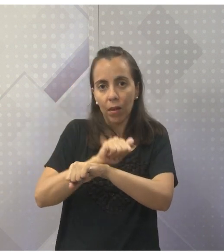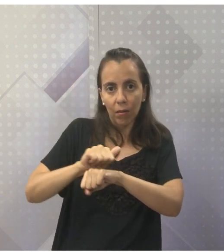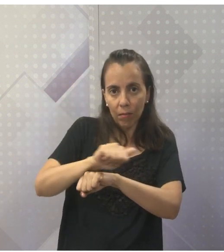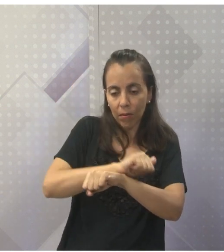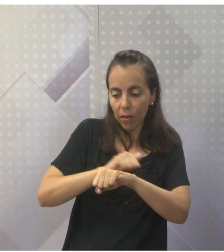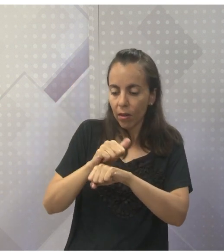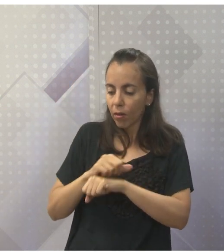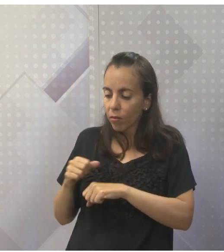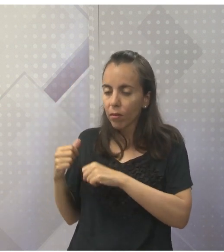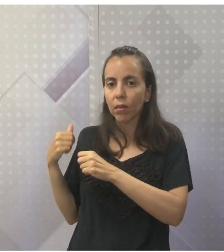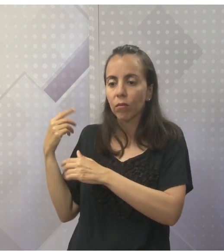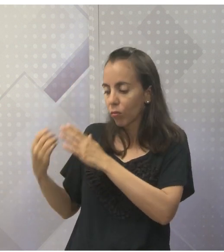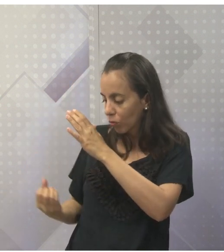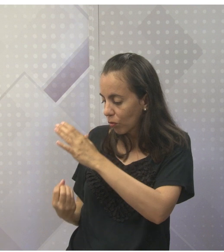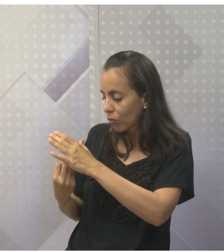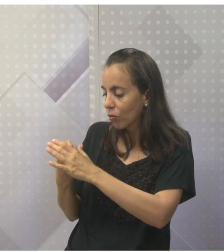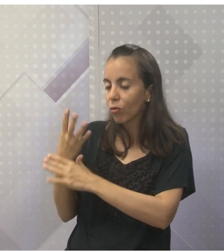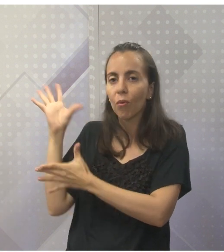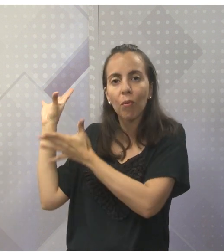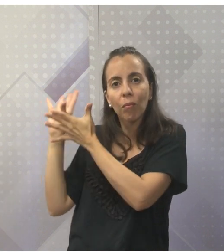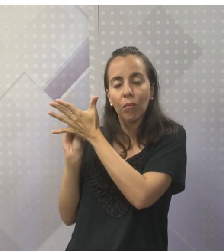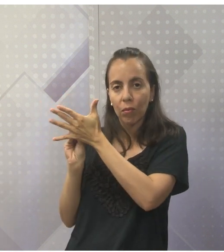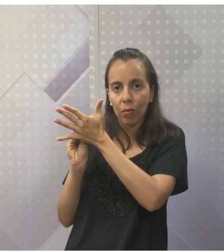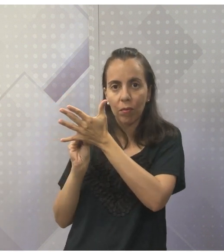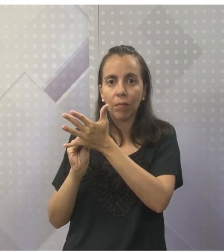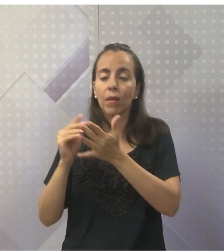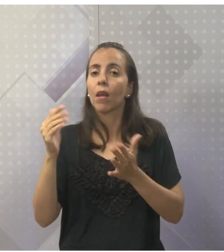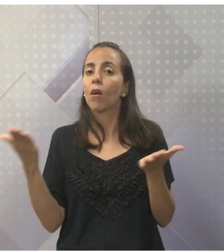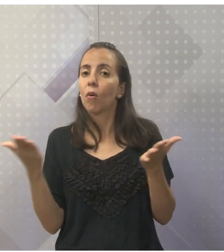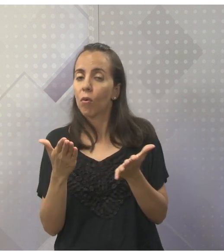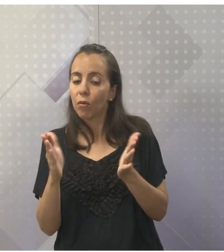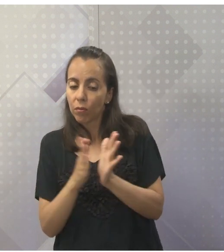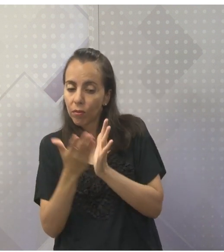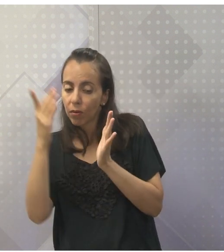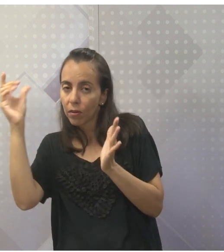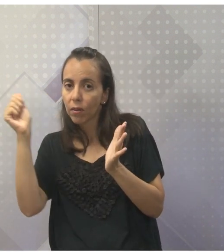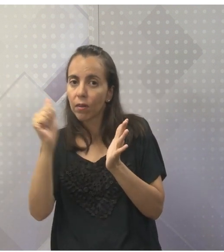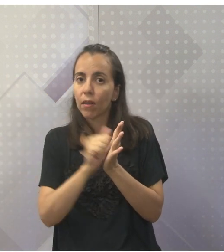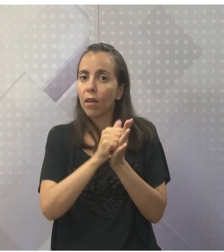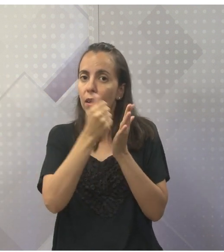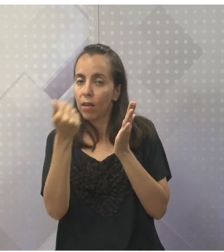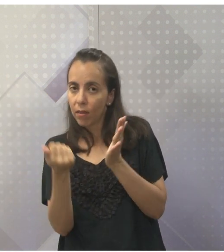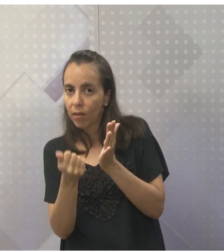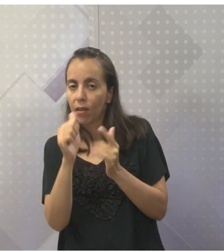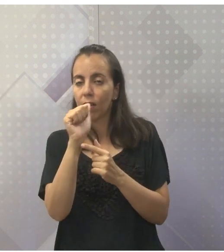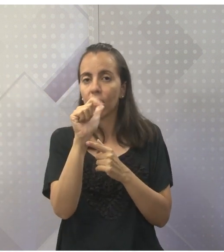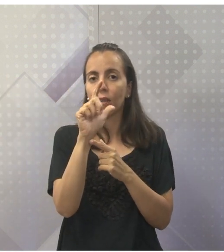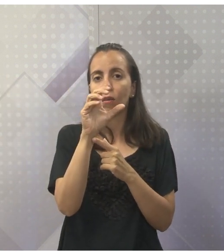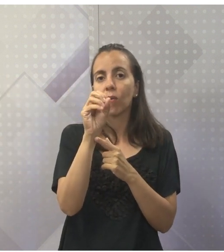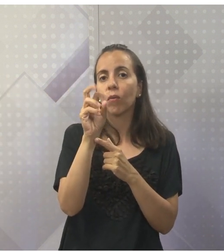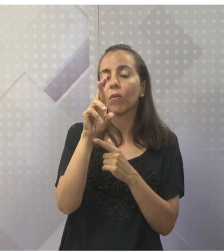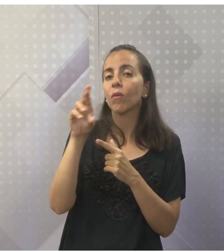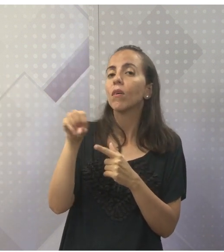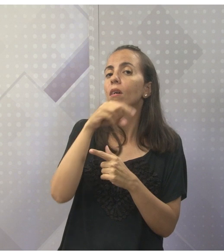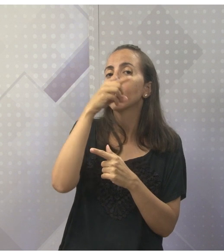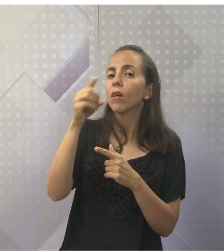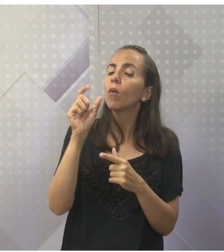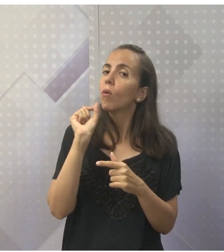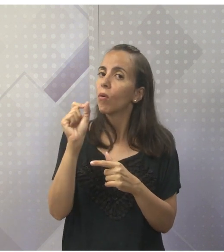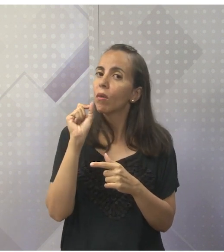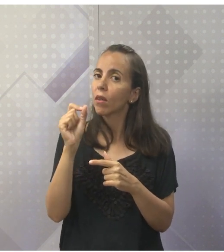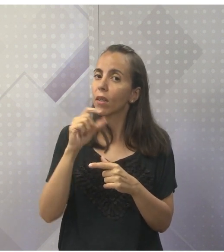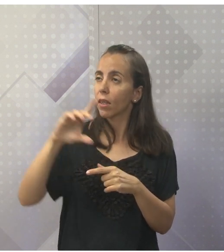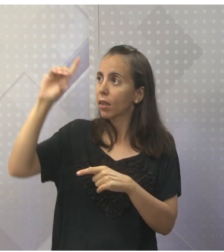Alcorão. Um texto considerado pelos seus seguidores como a palavra literal de Deus, que eles chamam, pessoal,